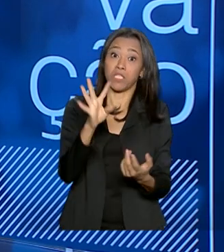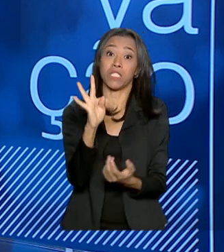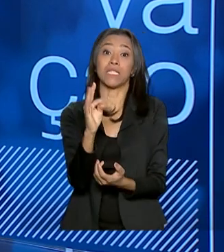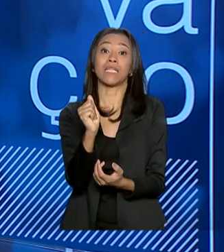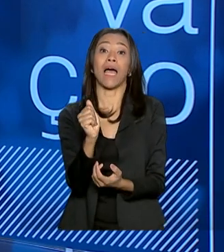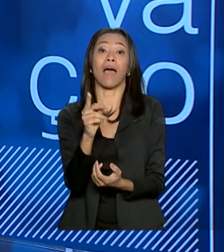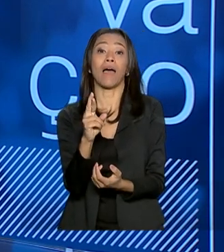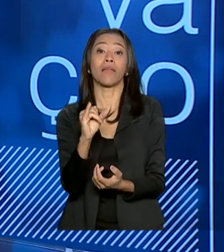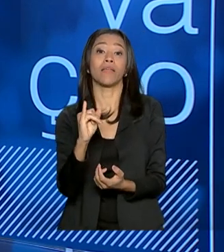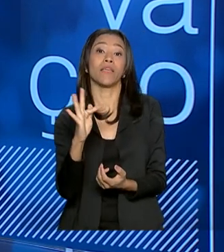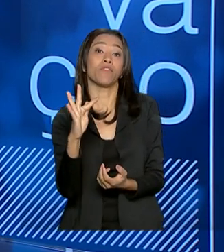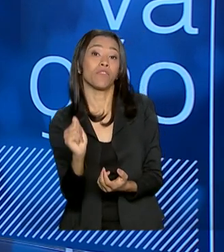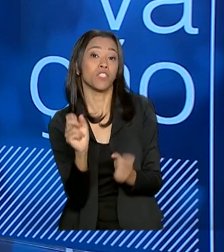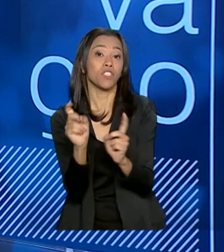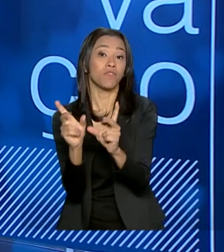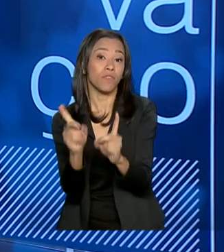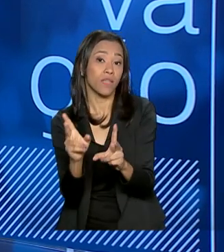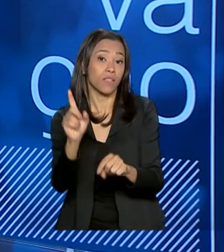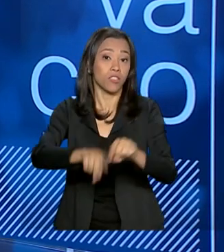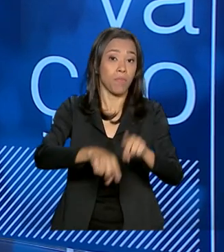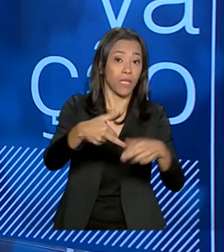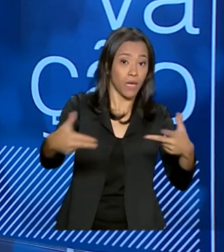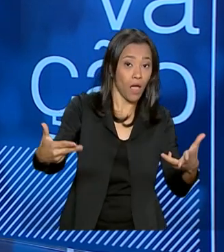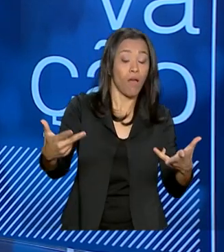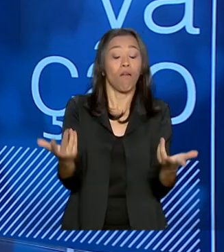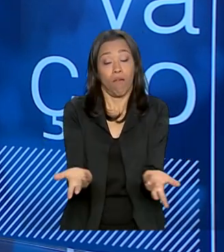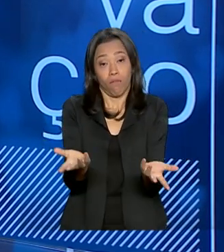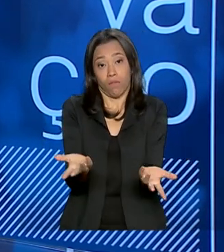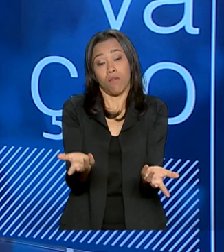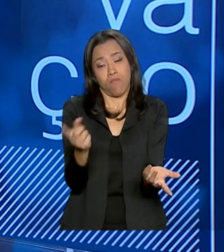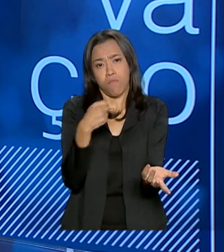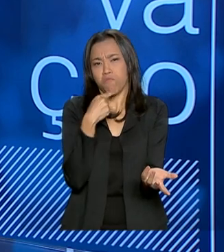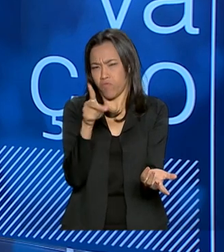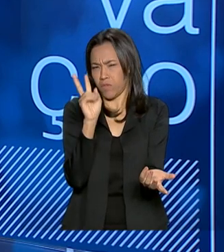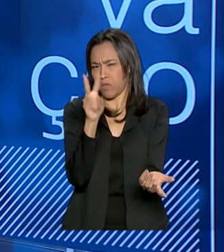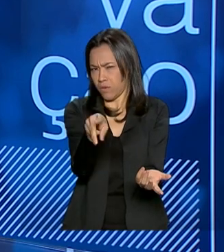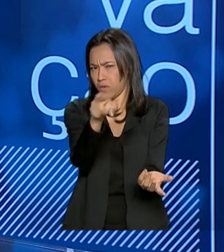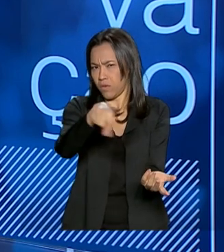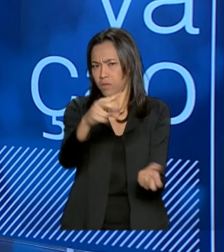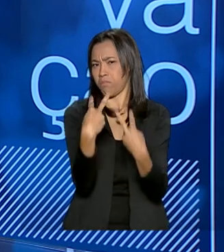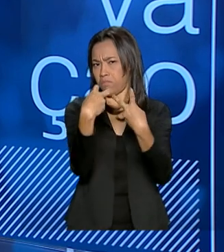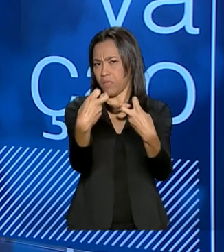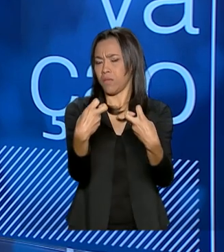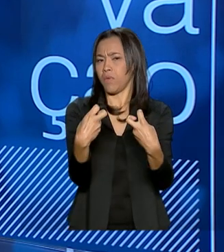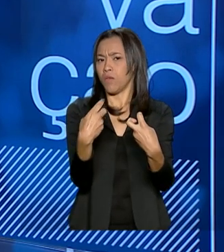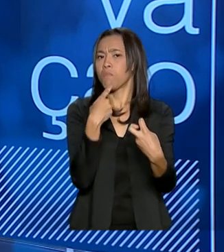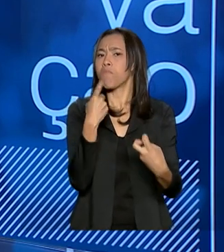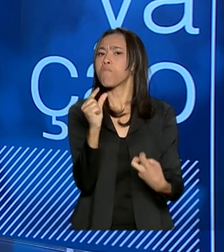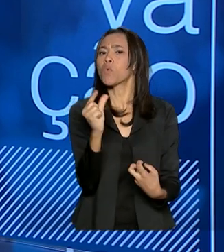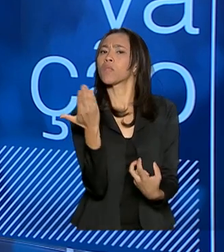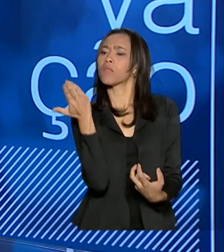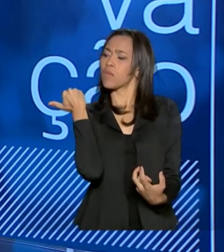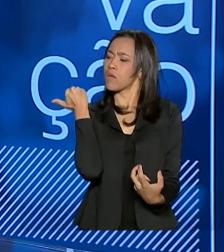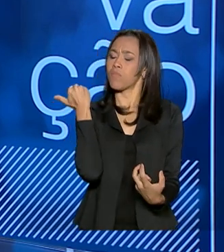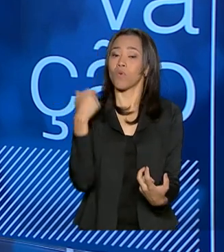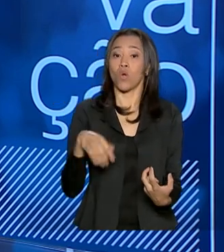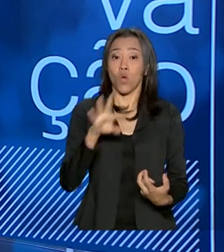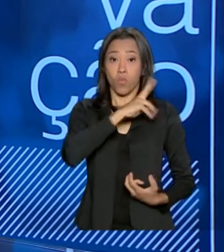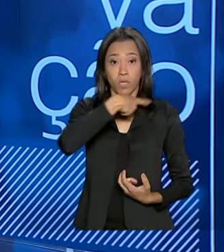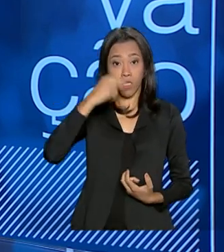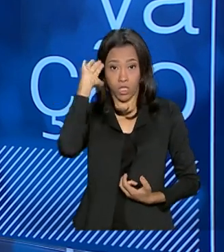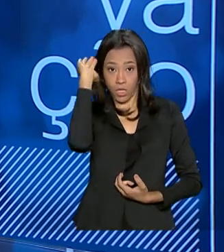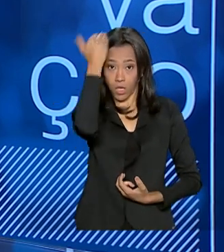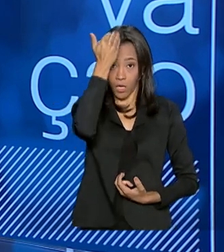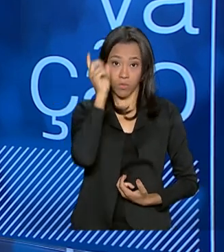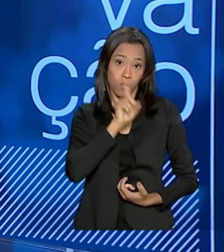exportação e exportação. Vocês viram aí que há pouco tempo atrás, essa semana, o presidente Trump deu um passo para